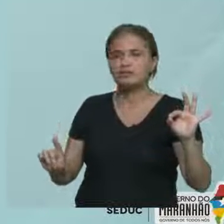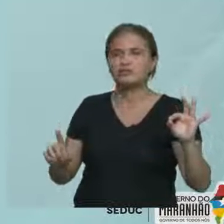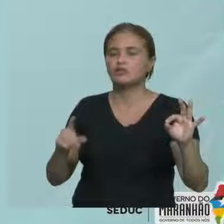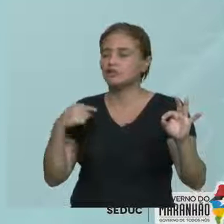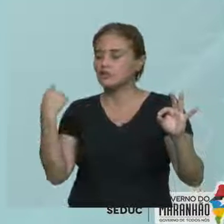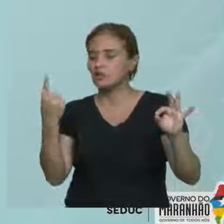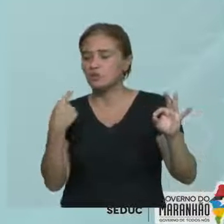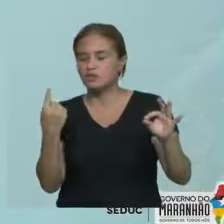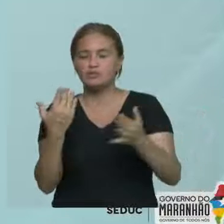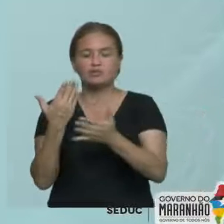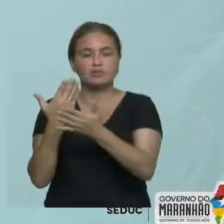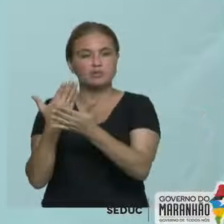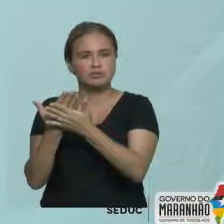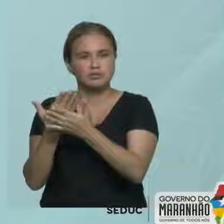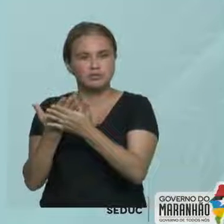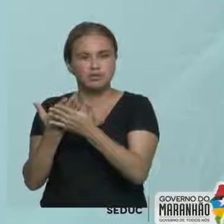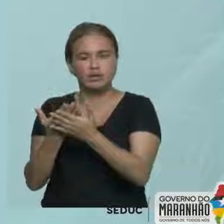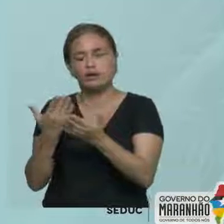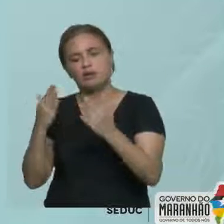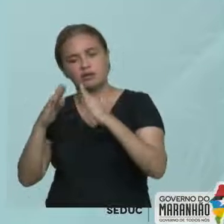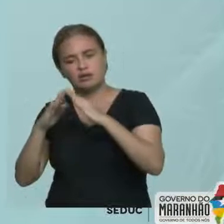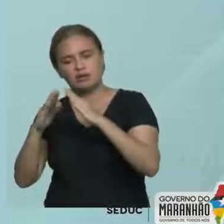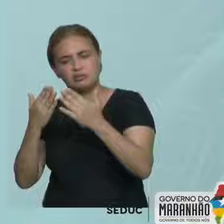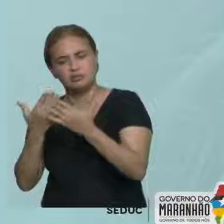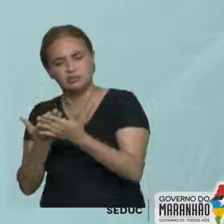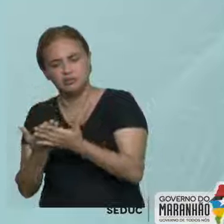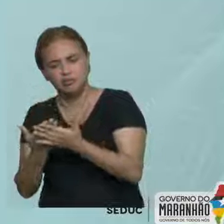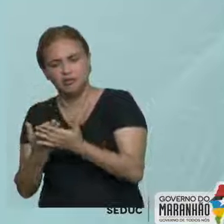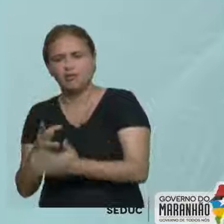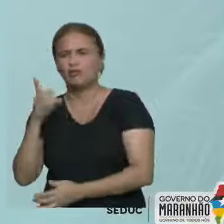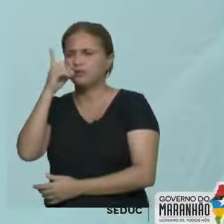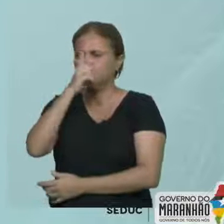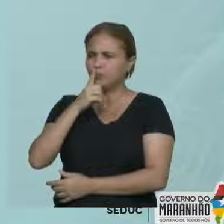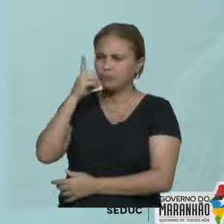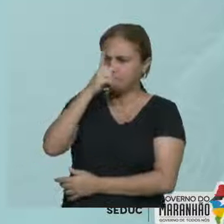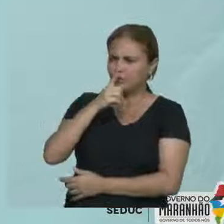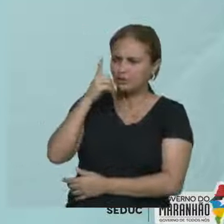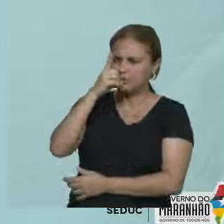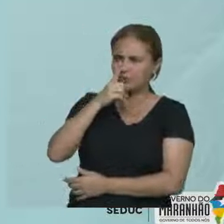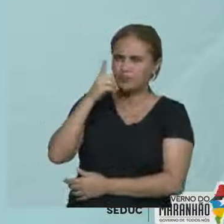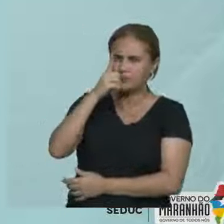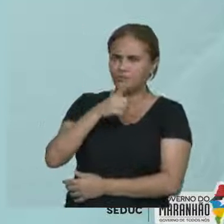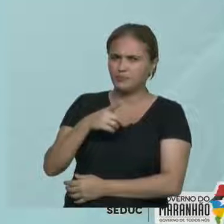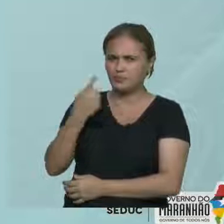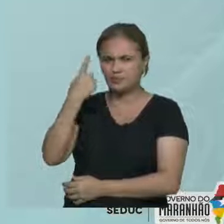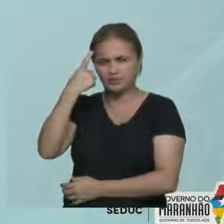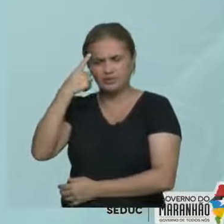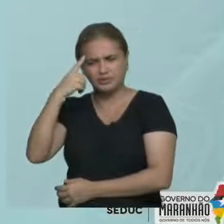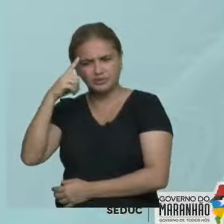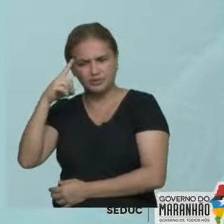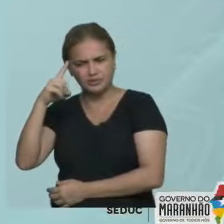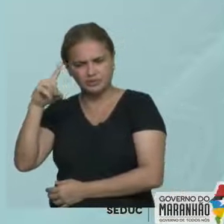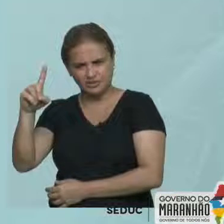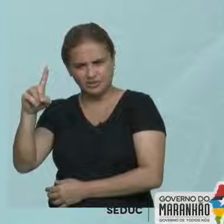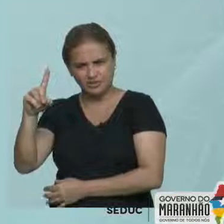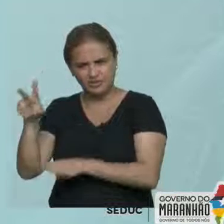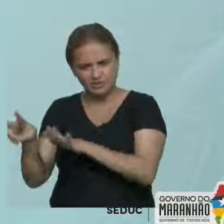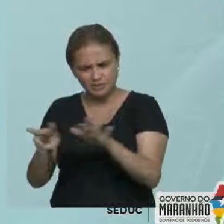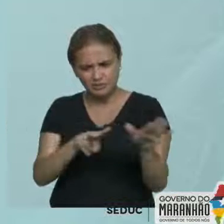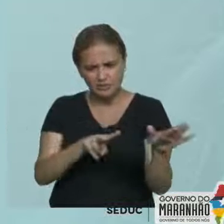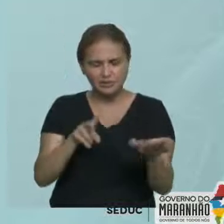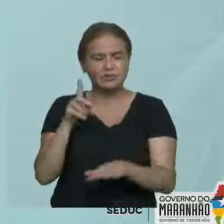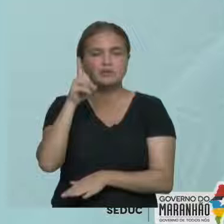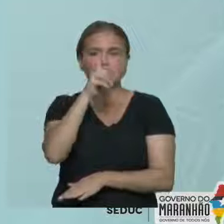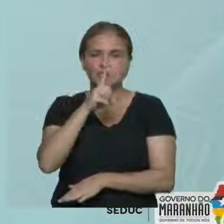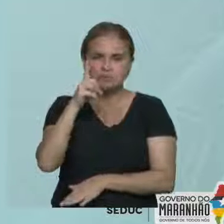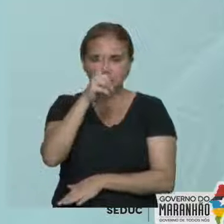nós vamos à escola, ou nós não vamos, né? Aos domingos. Olha ali, o domingo, Sundays, dia da semana, né? Dia da semana sempre escrito com